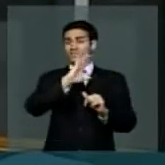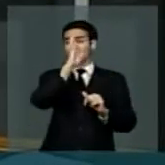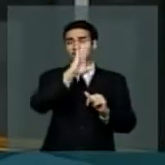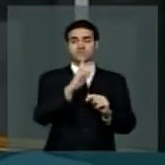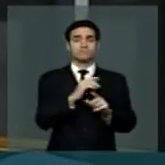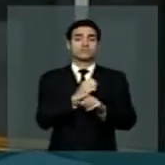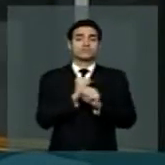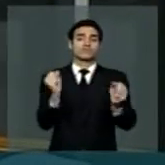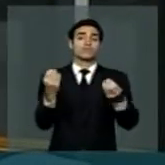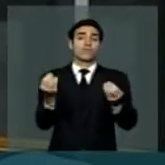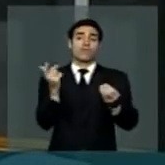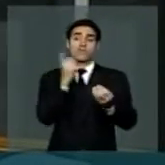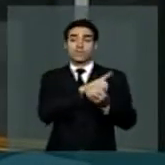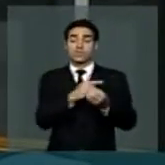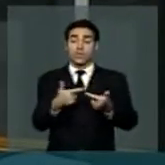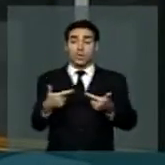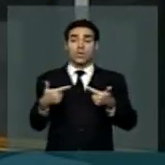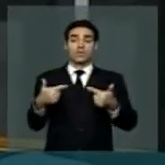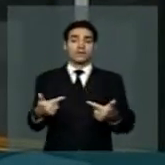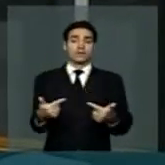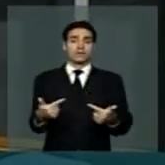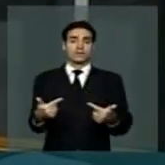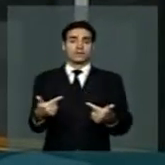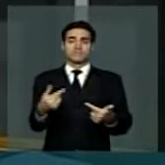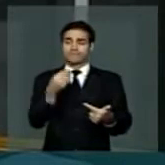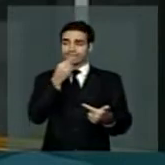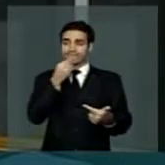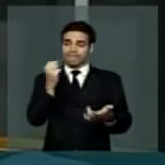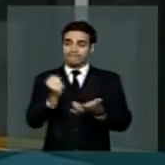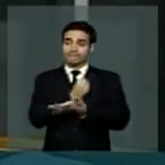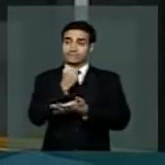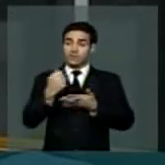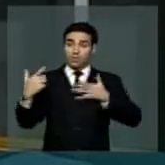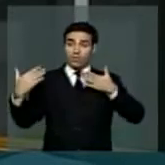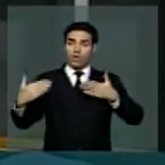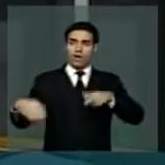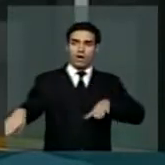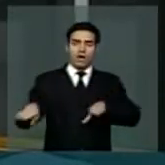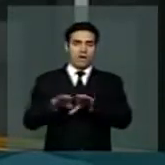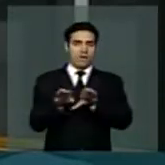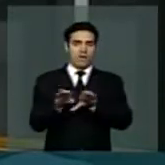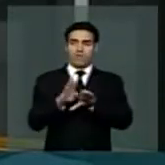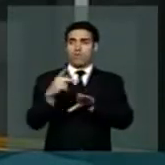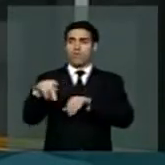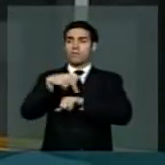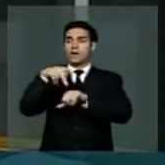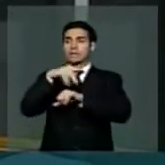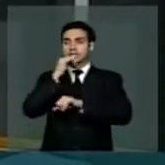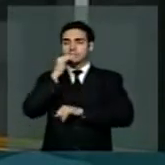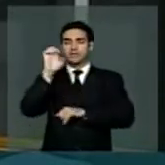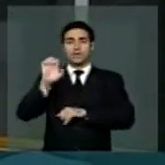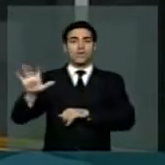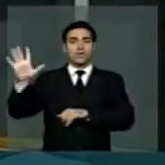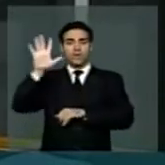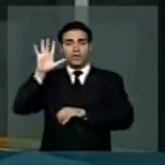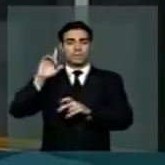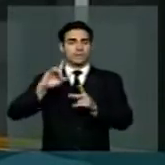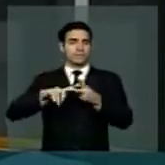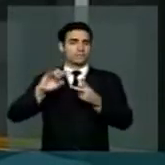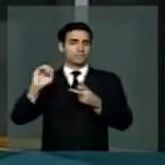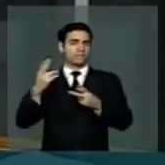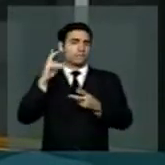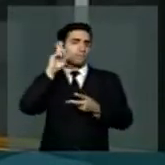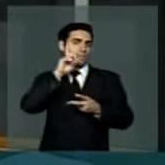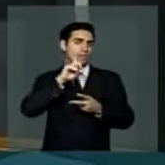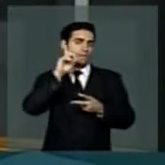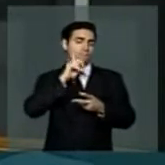lutar de igual a igual com os operários de outros países, como na comunidade europeia, nos Estados Unidos,